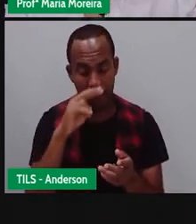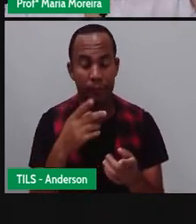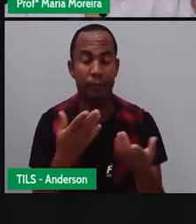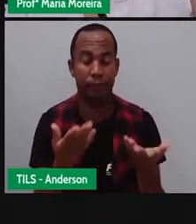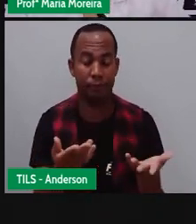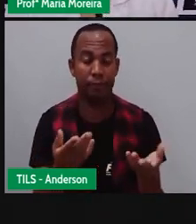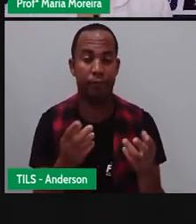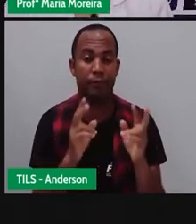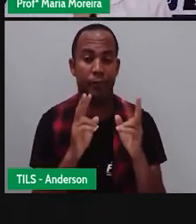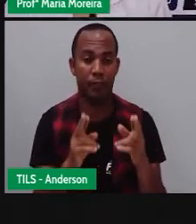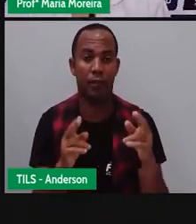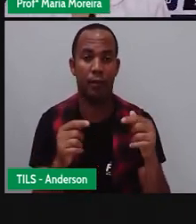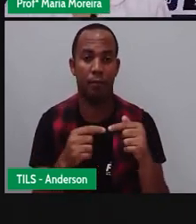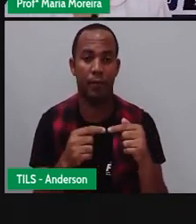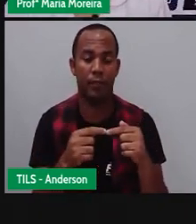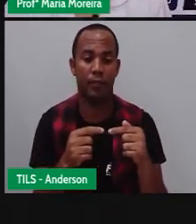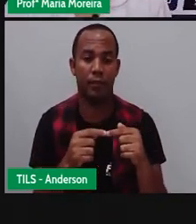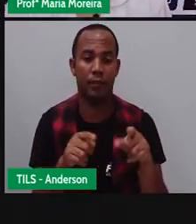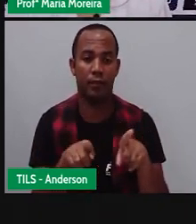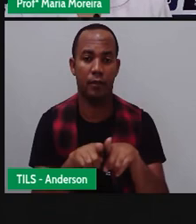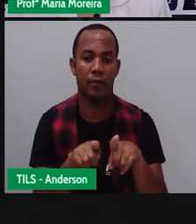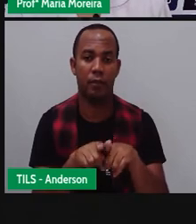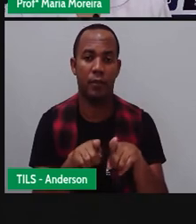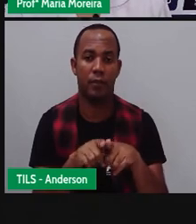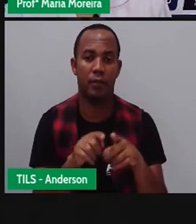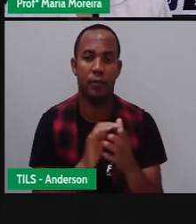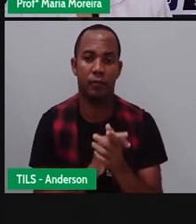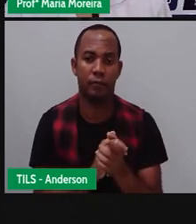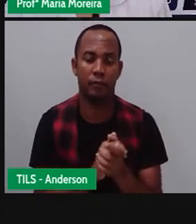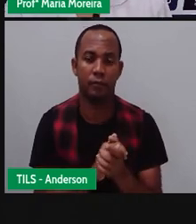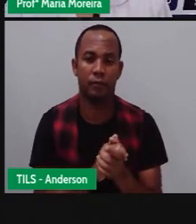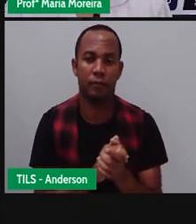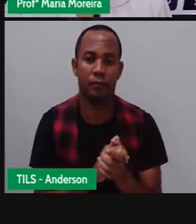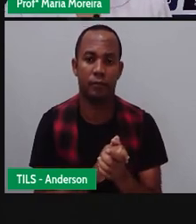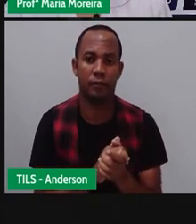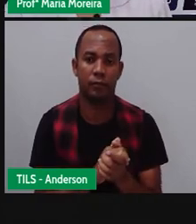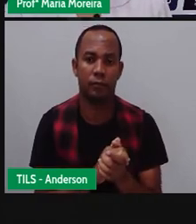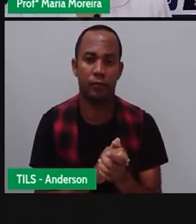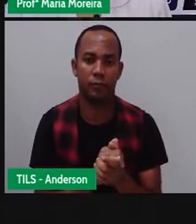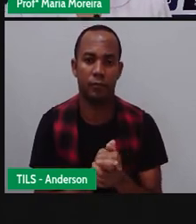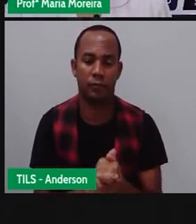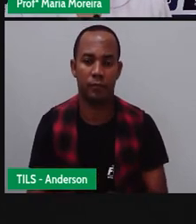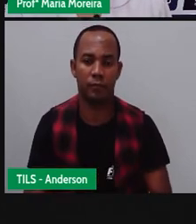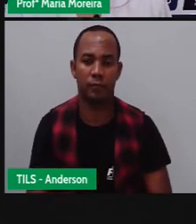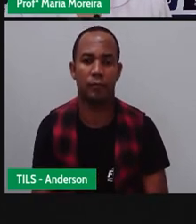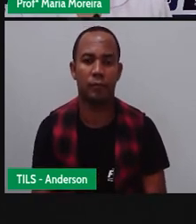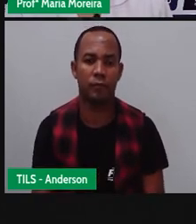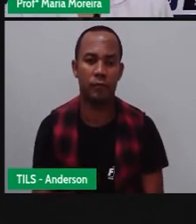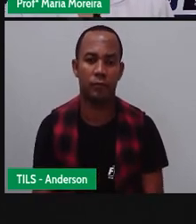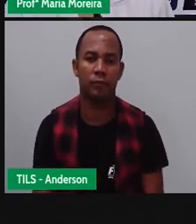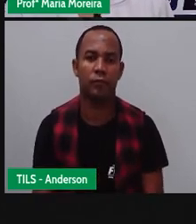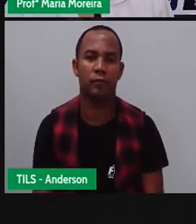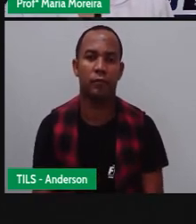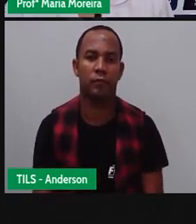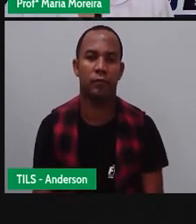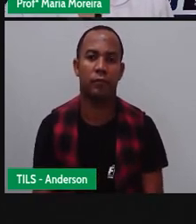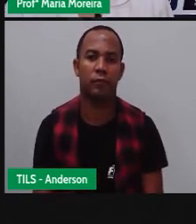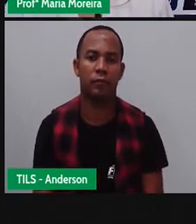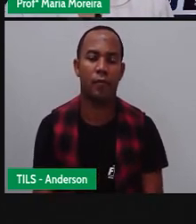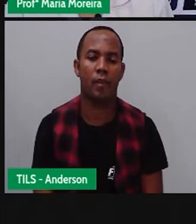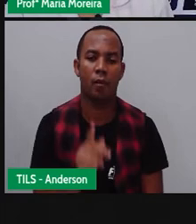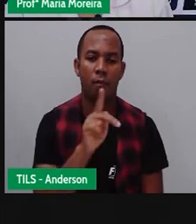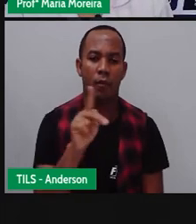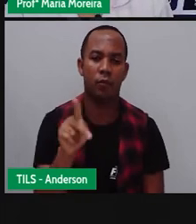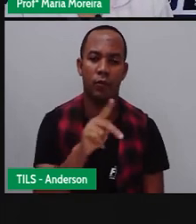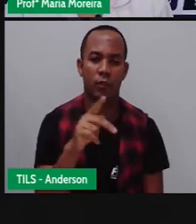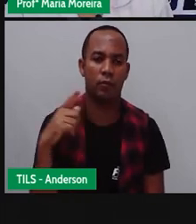aí e procurar a aula com o professor de vocês de substantivo, tá? Bom, a Pró tem uma